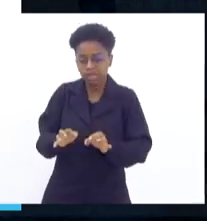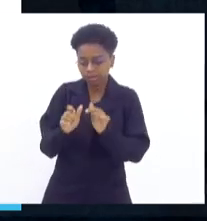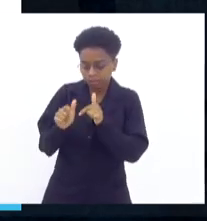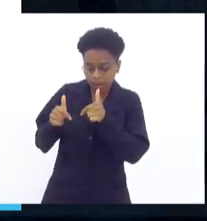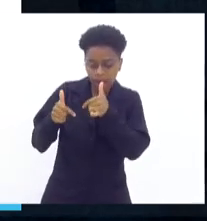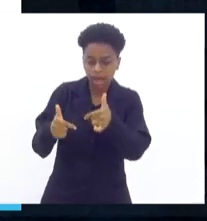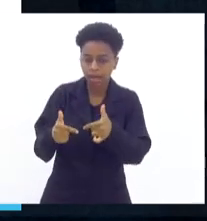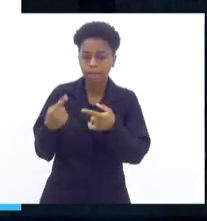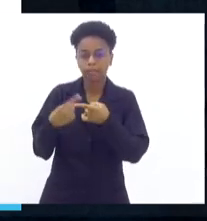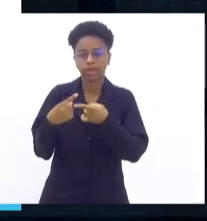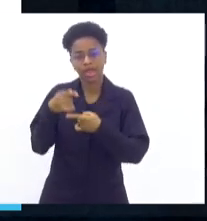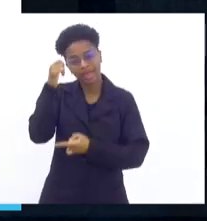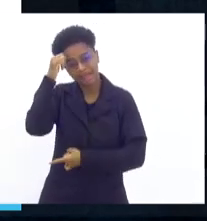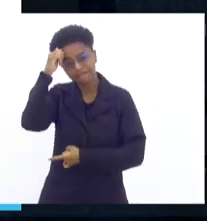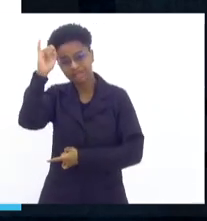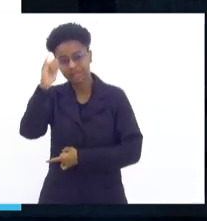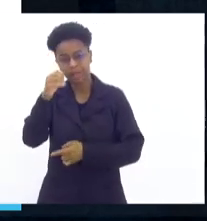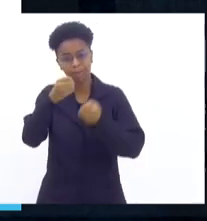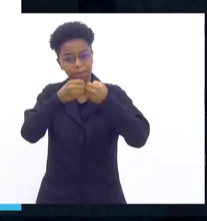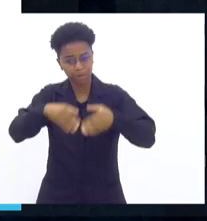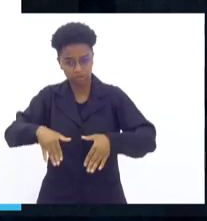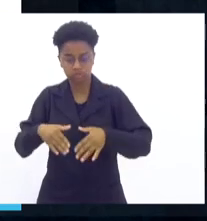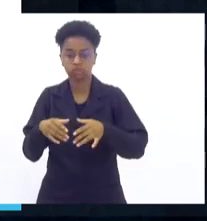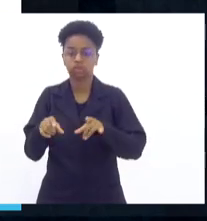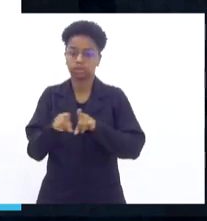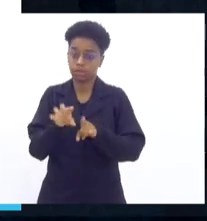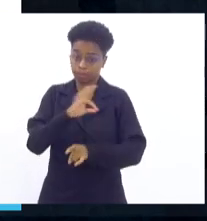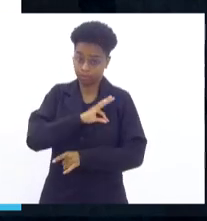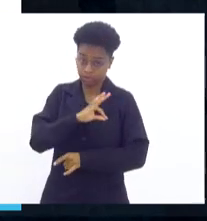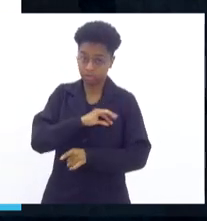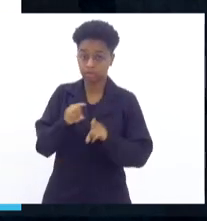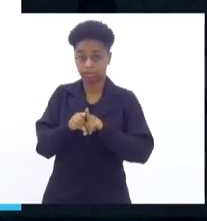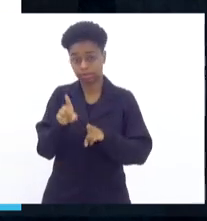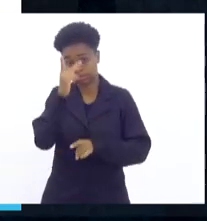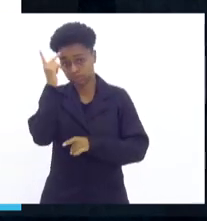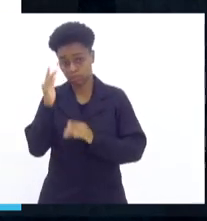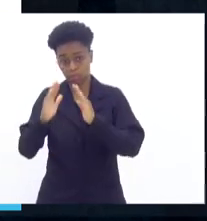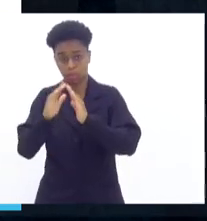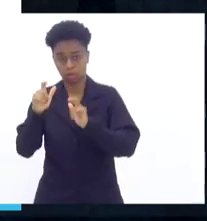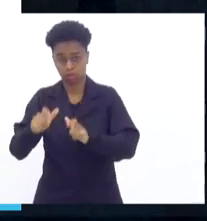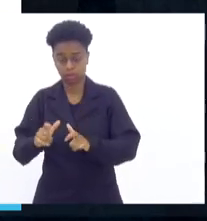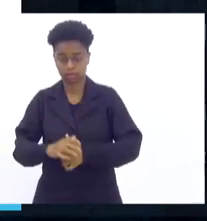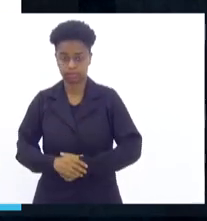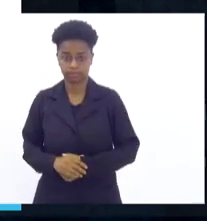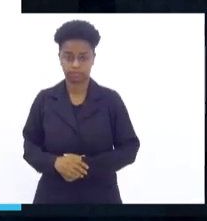haja nenhum tipo de dano colateral, tanto para o policial, tanto para o morador daquela comunidade.